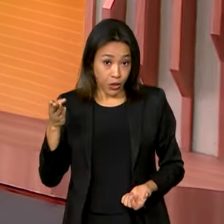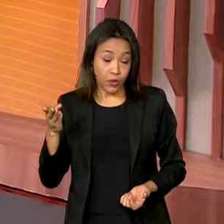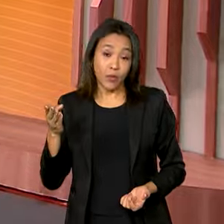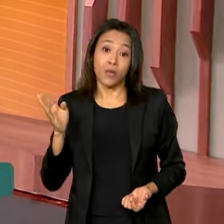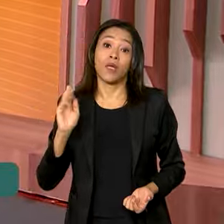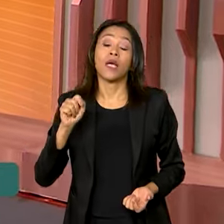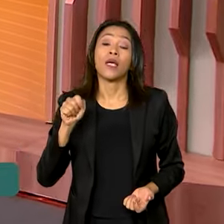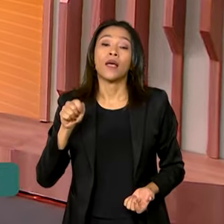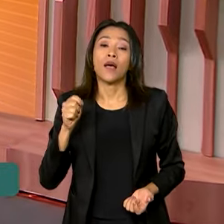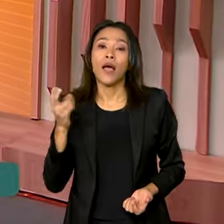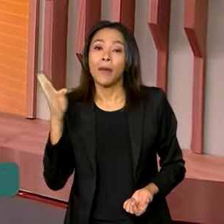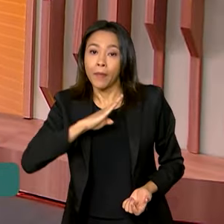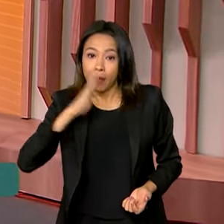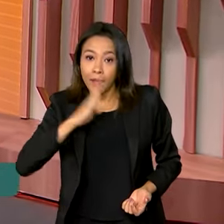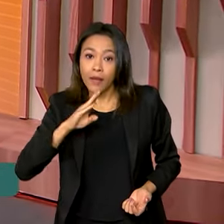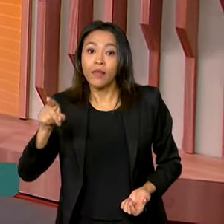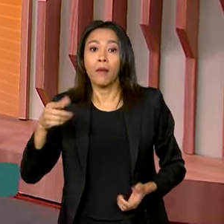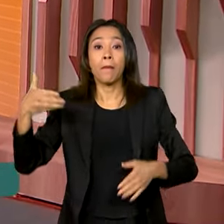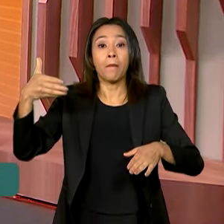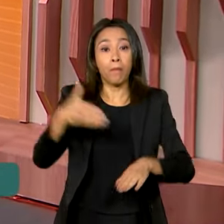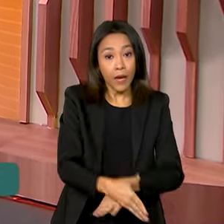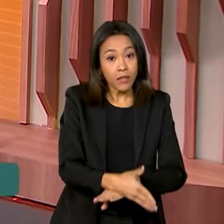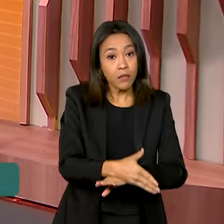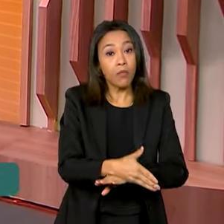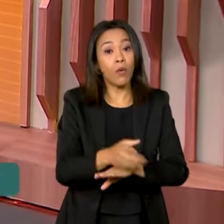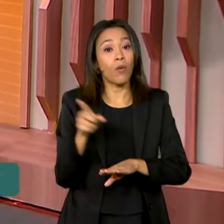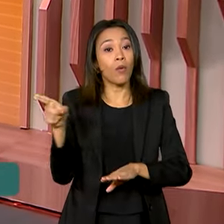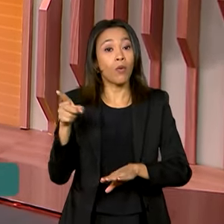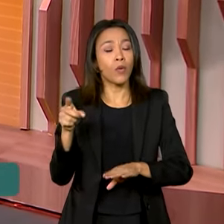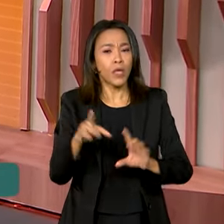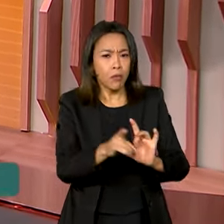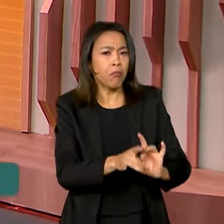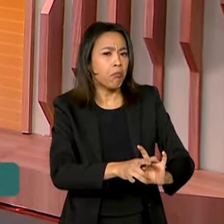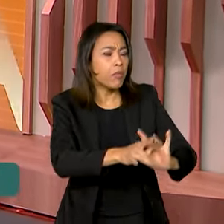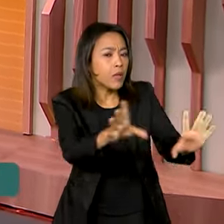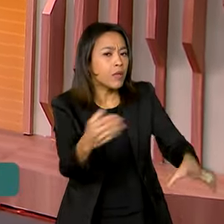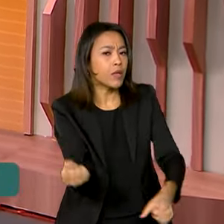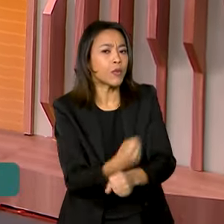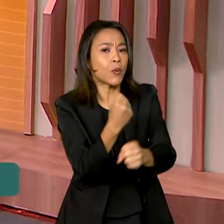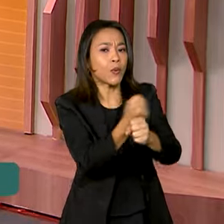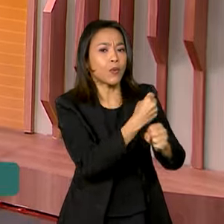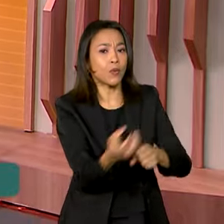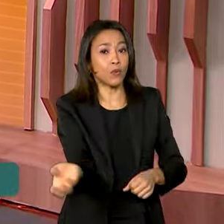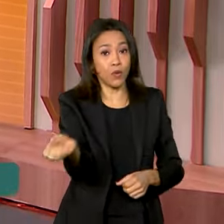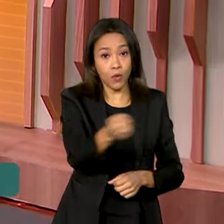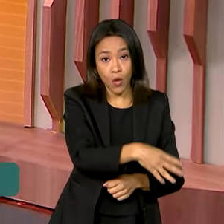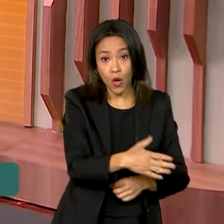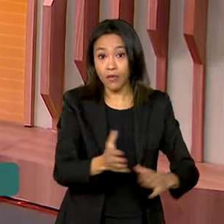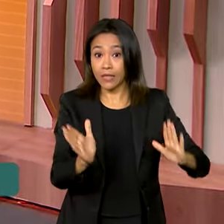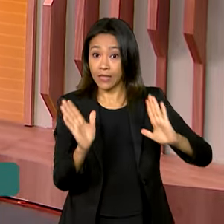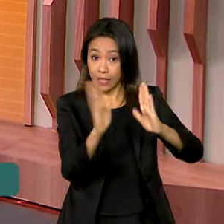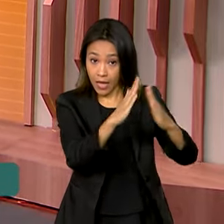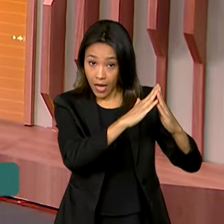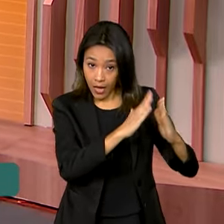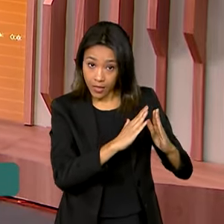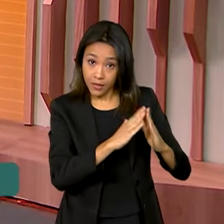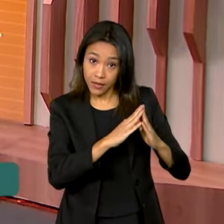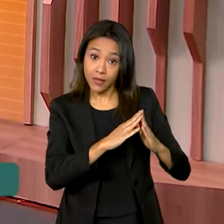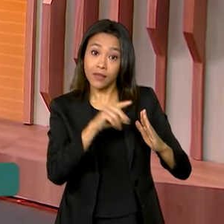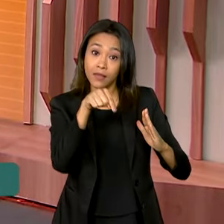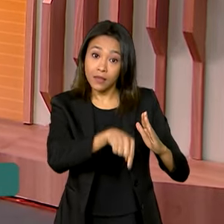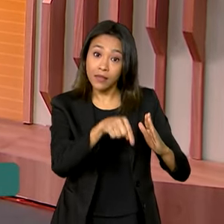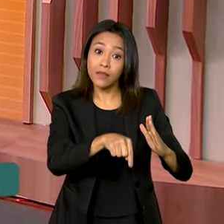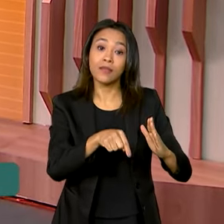Pimenta, participou de um ato que autoriza a construção de novas casas pelo programa Minha Casa Minha Vida